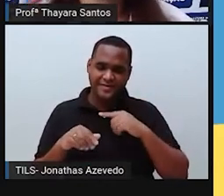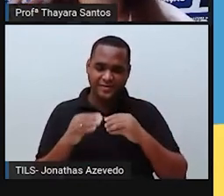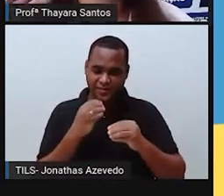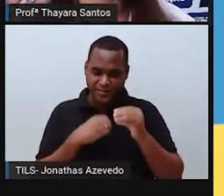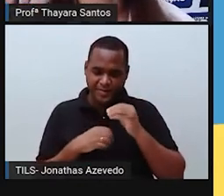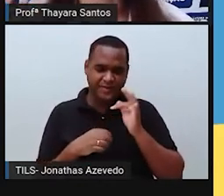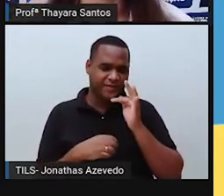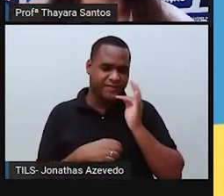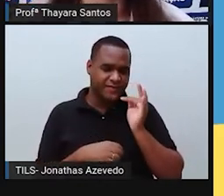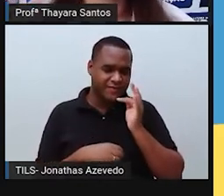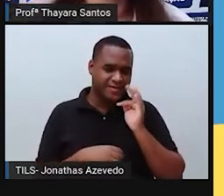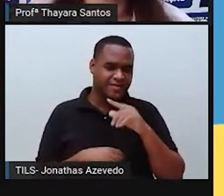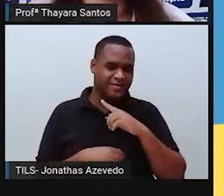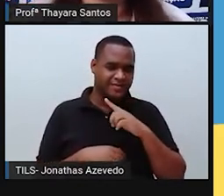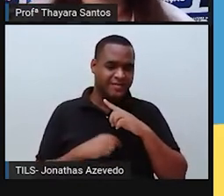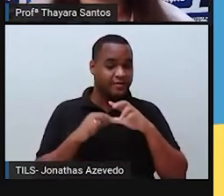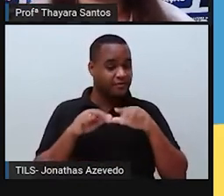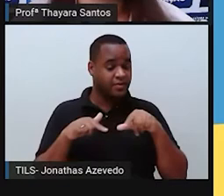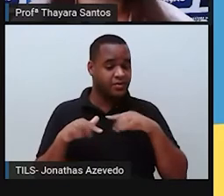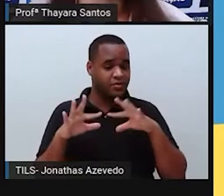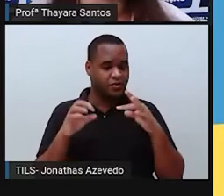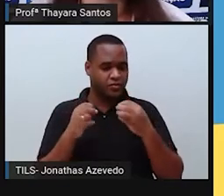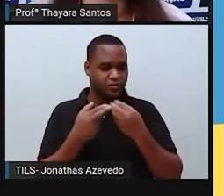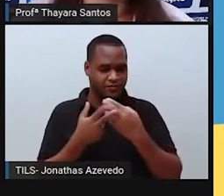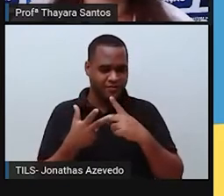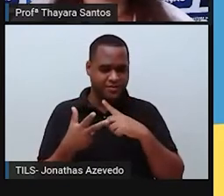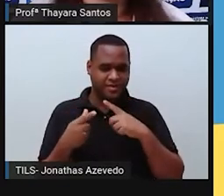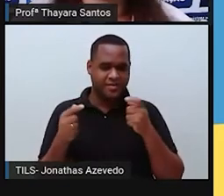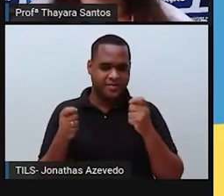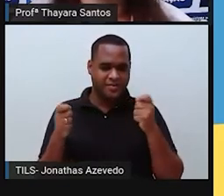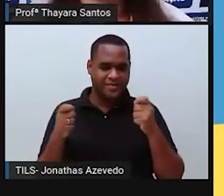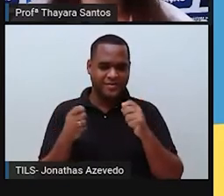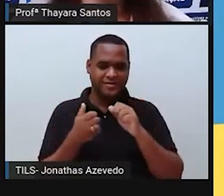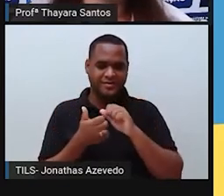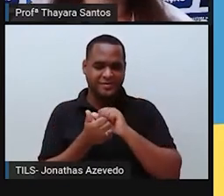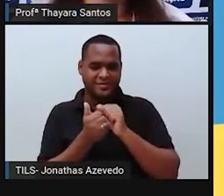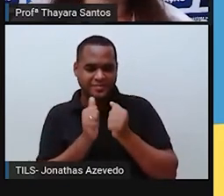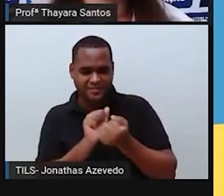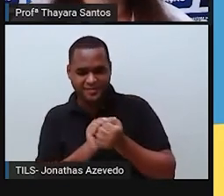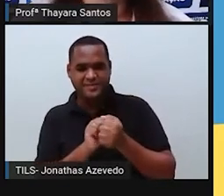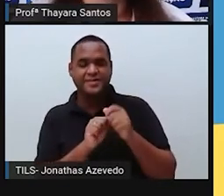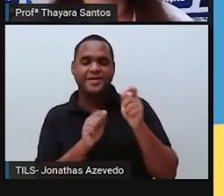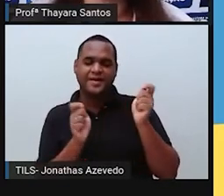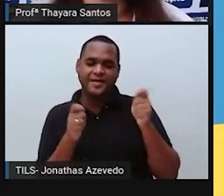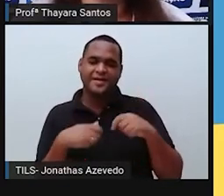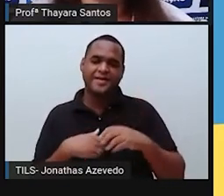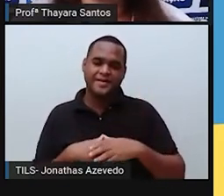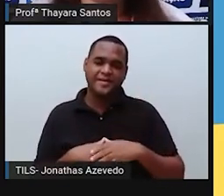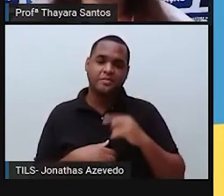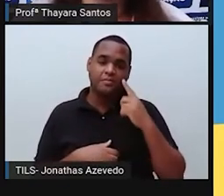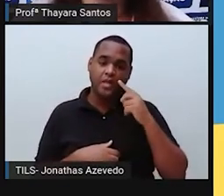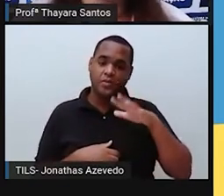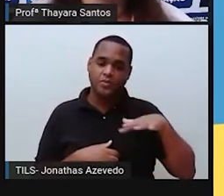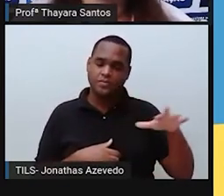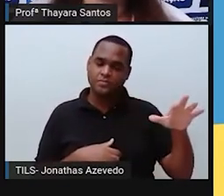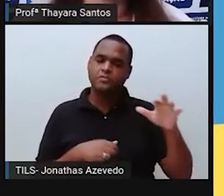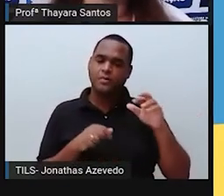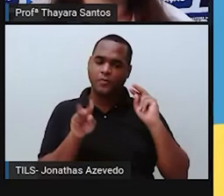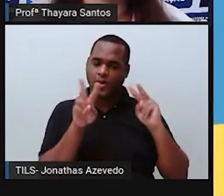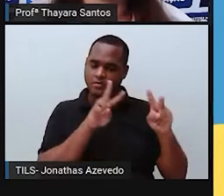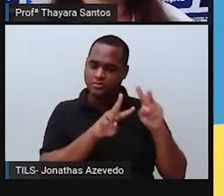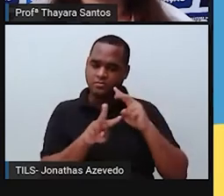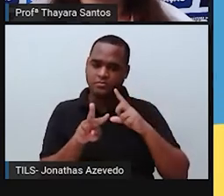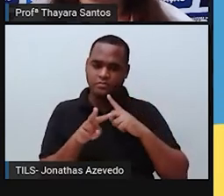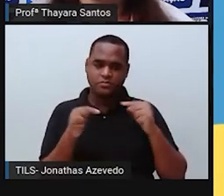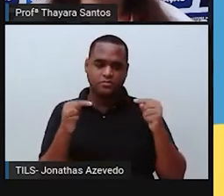frutas e plantas de uma forma geral para poder obter esse nitrogênio. Mas ele é o mais abundante no ar. Então, o ar